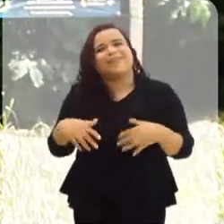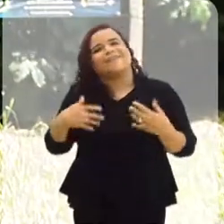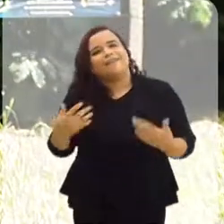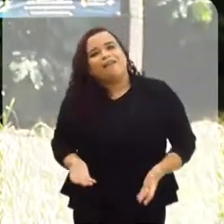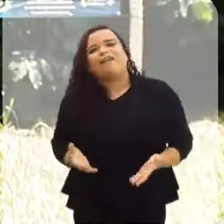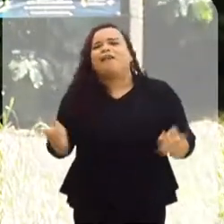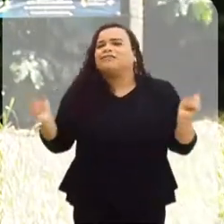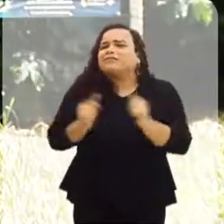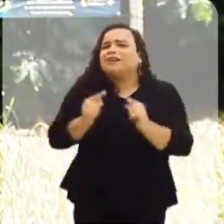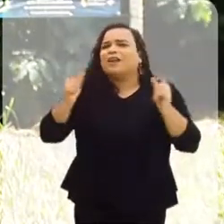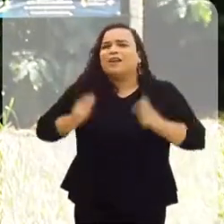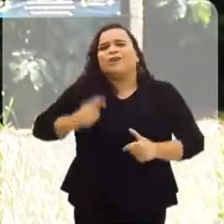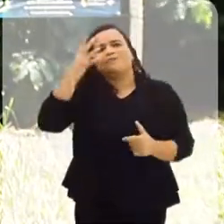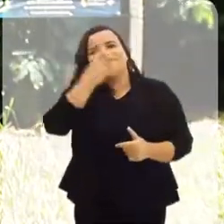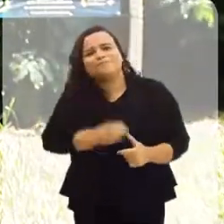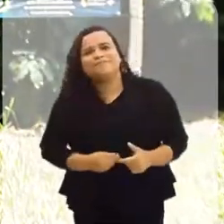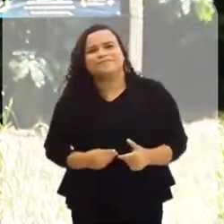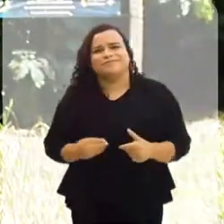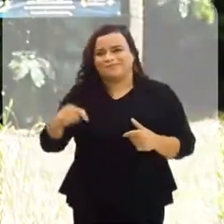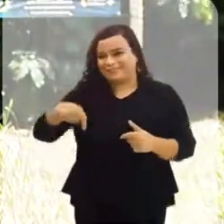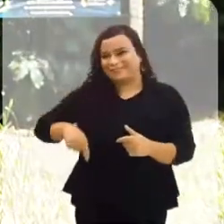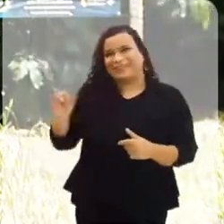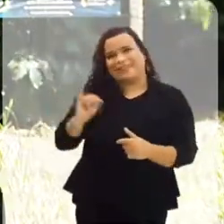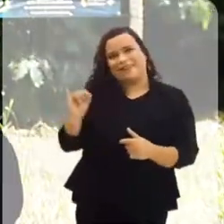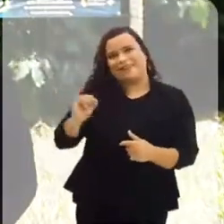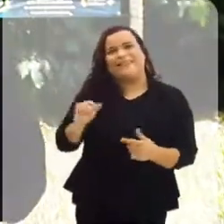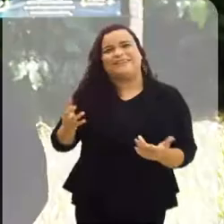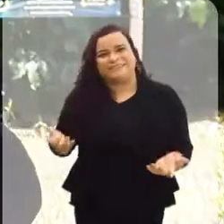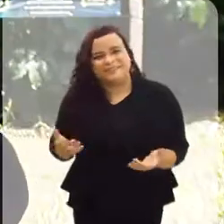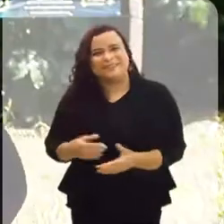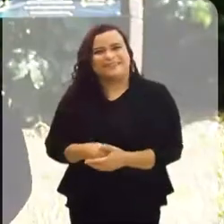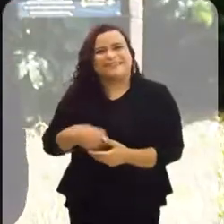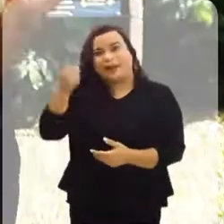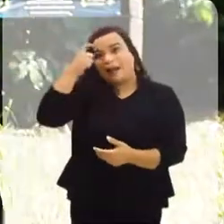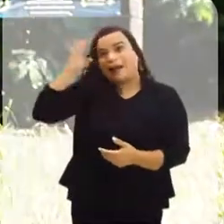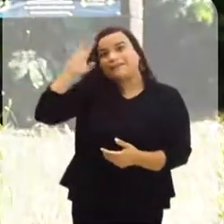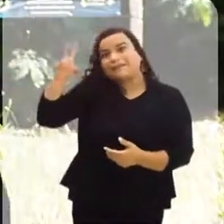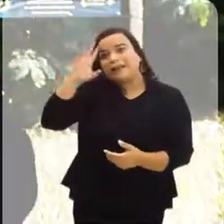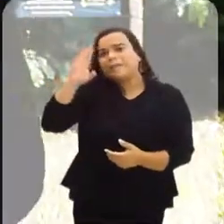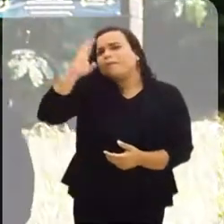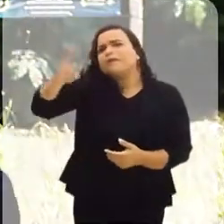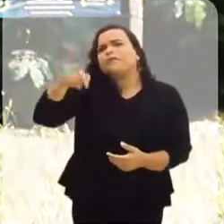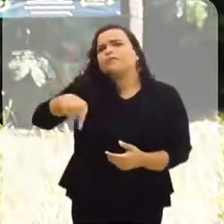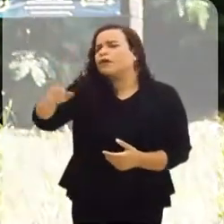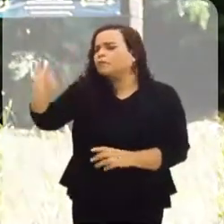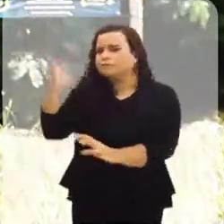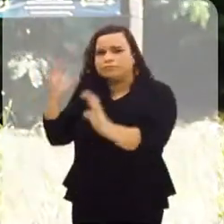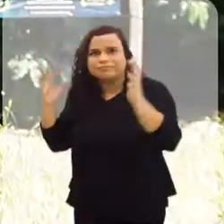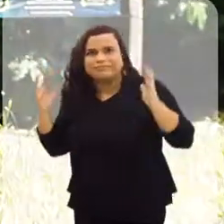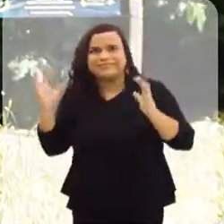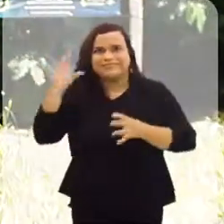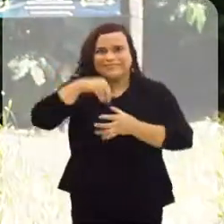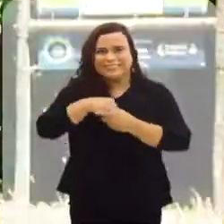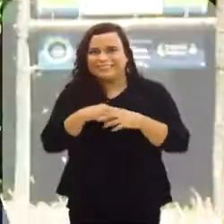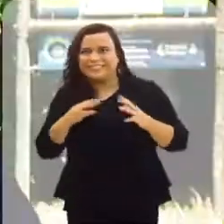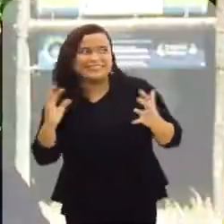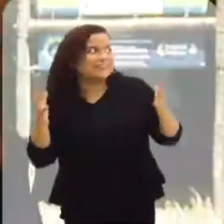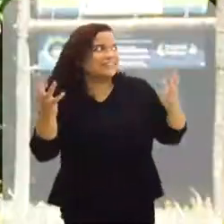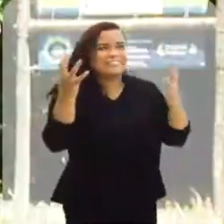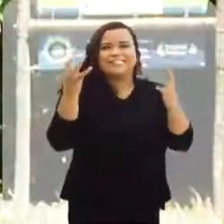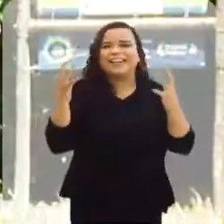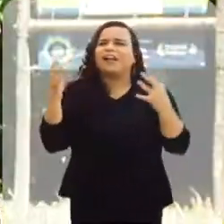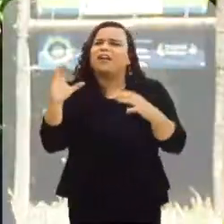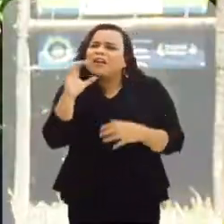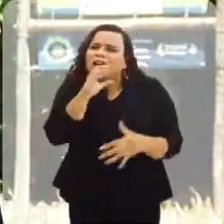ver se vir para um local tão bacana como Itaguaí, essa ideia de estar no meio rural, principalmente em meio à Mata Atlântica, e